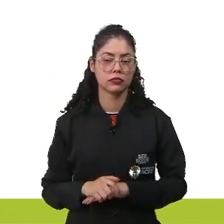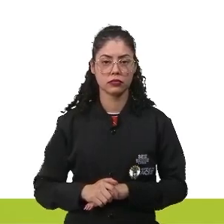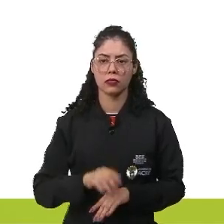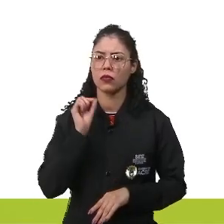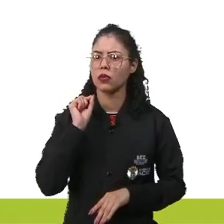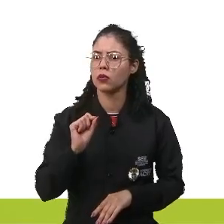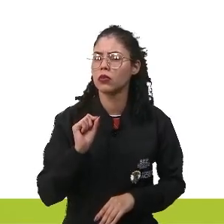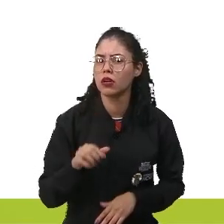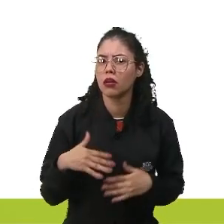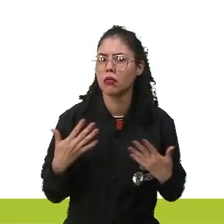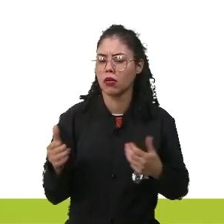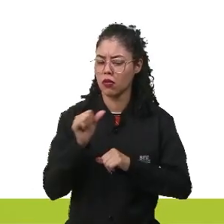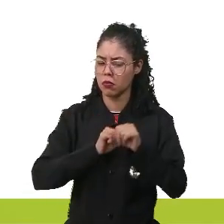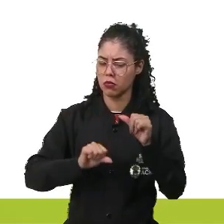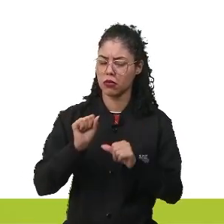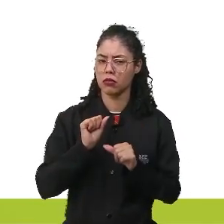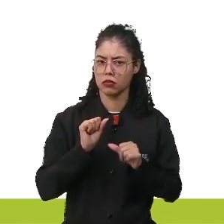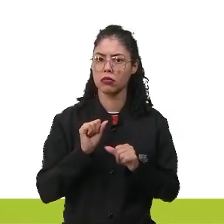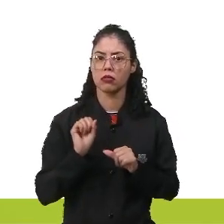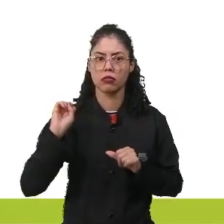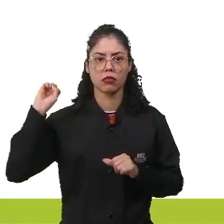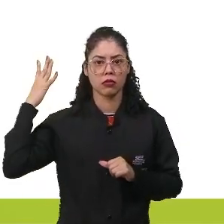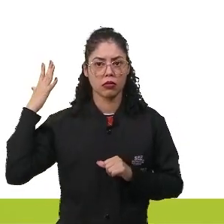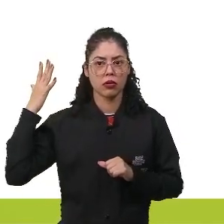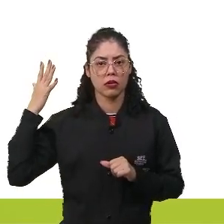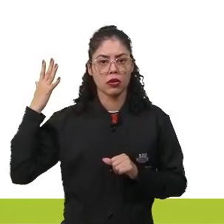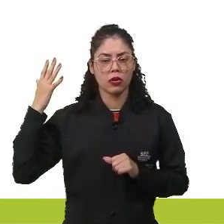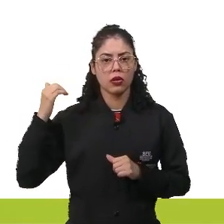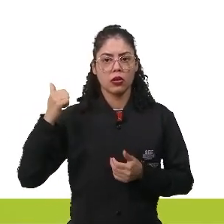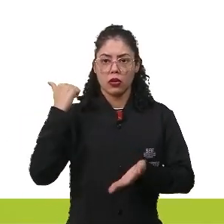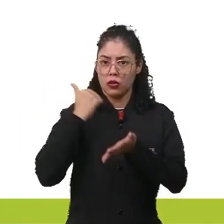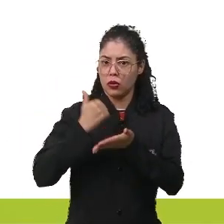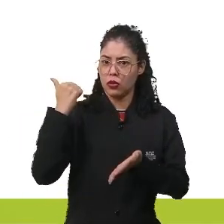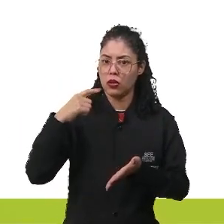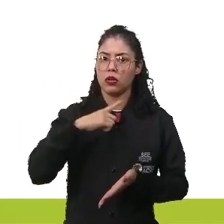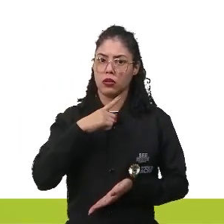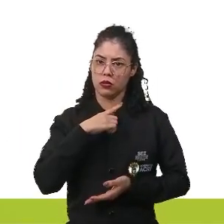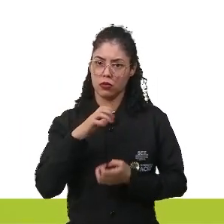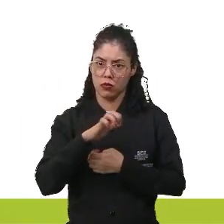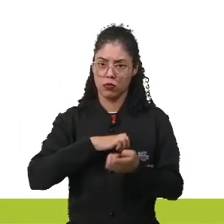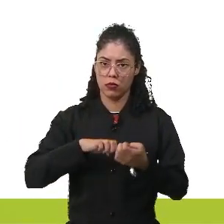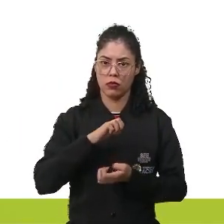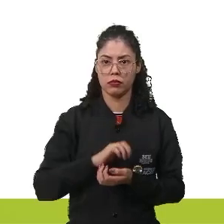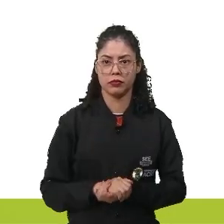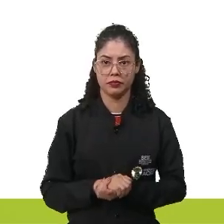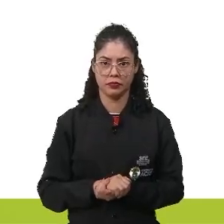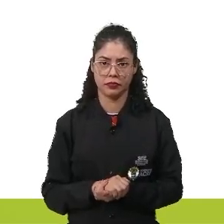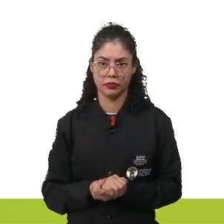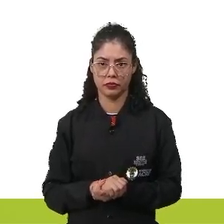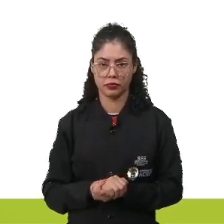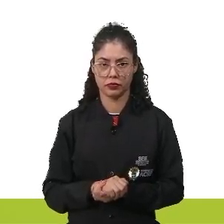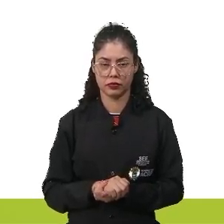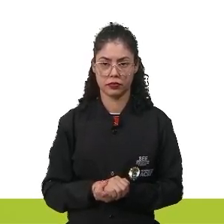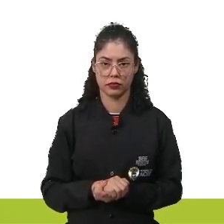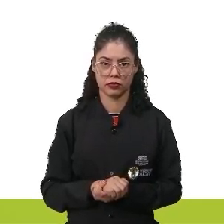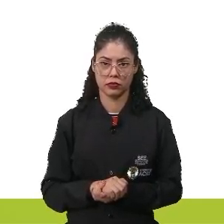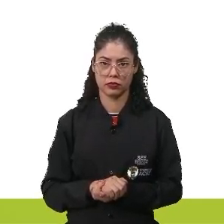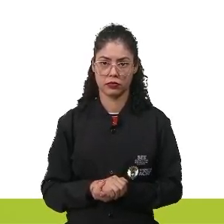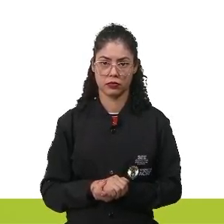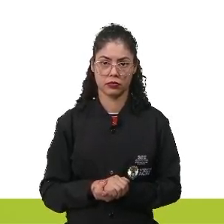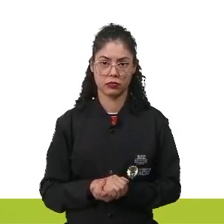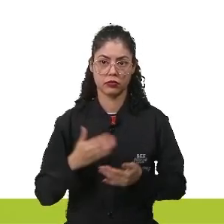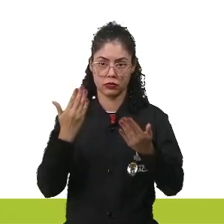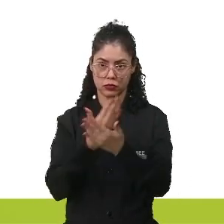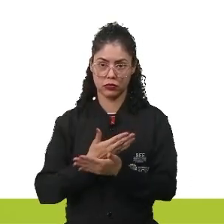estabelecido, qual mudança vai acontecer por conta desse documento estourado durante a Revolução Francesa? Bom, vai ser a